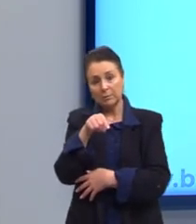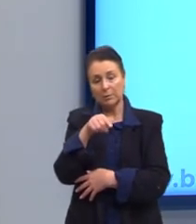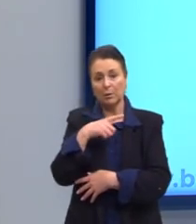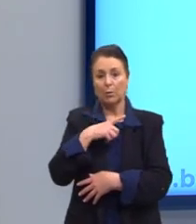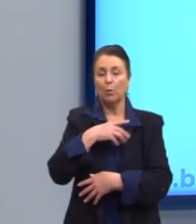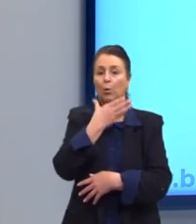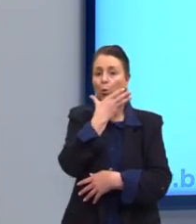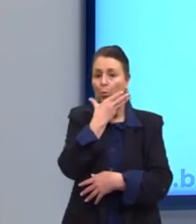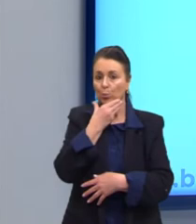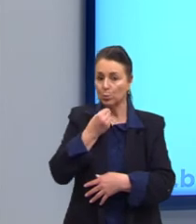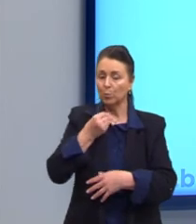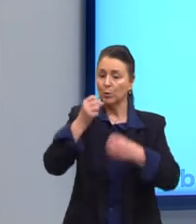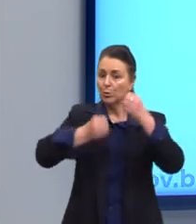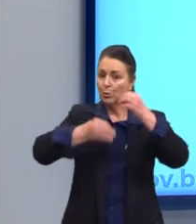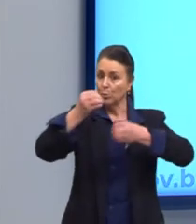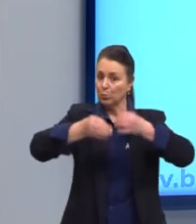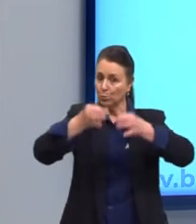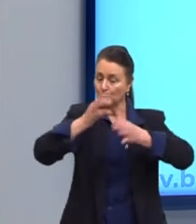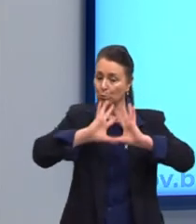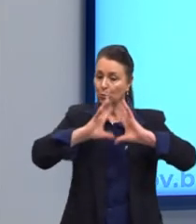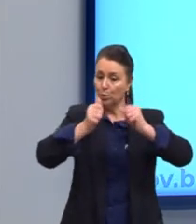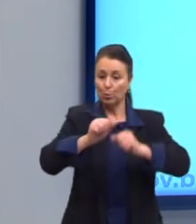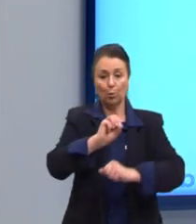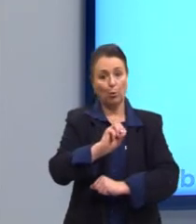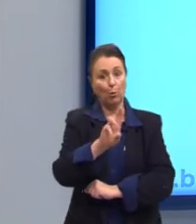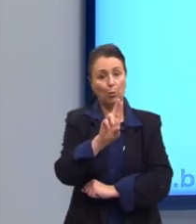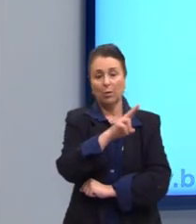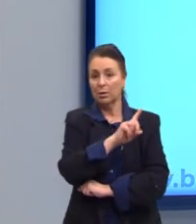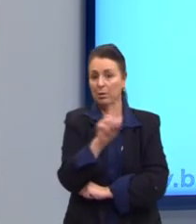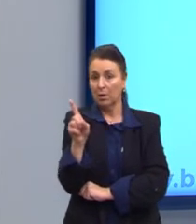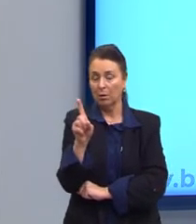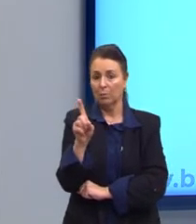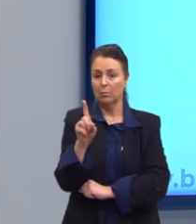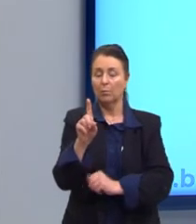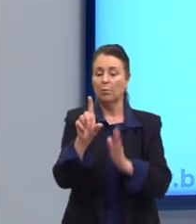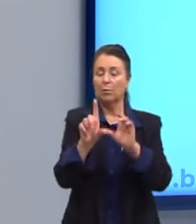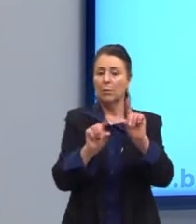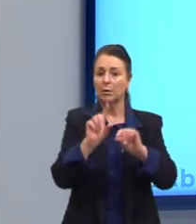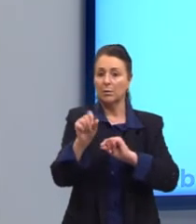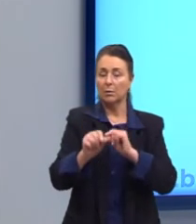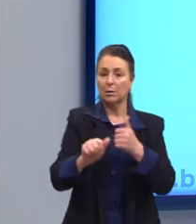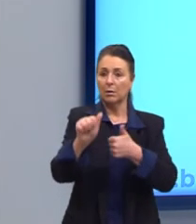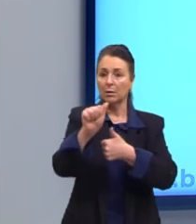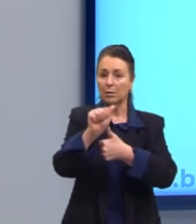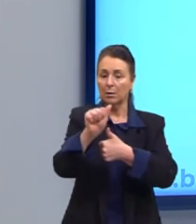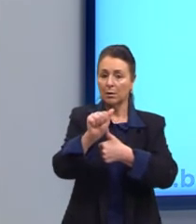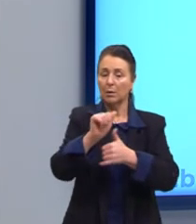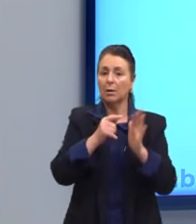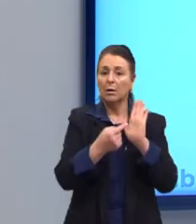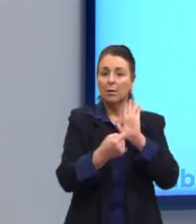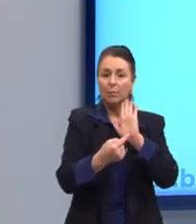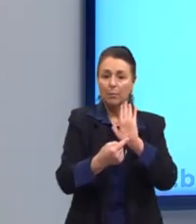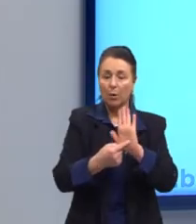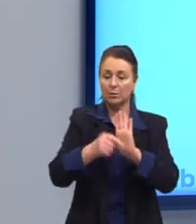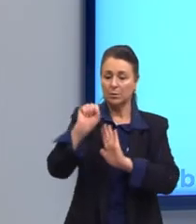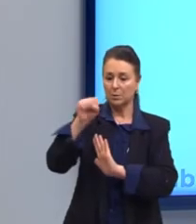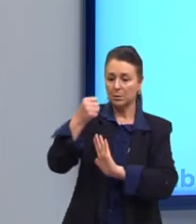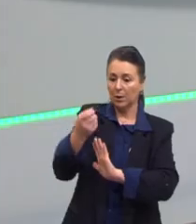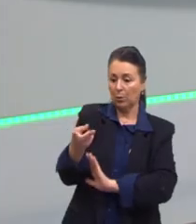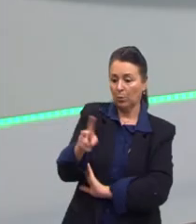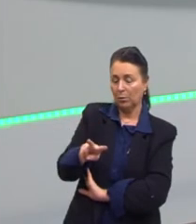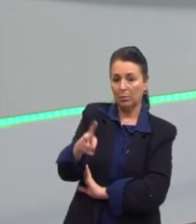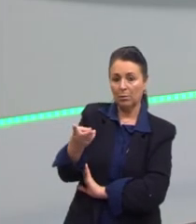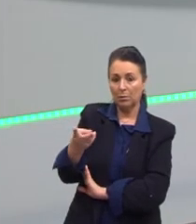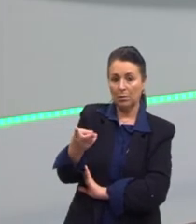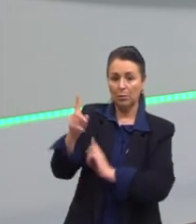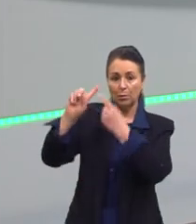os homens são justos ou todos os homens não são justos. As alternativas. A. Indica que a afirmação contraditória